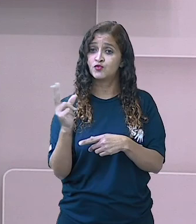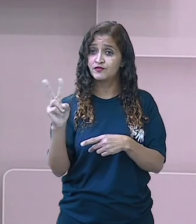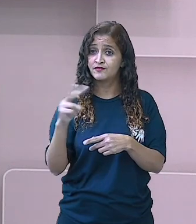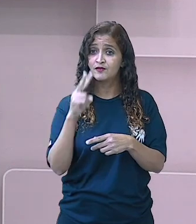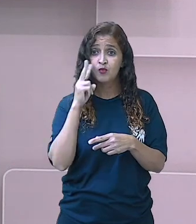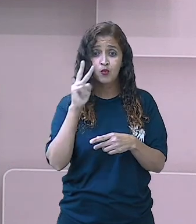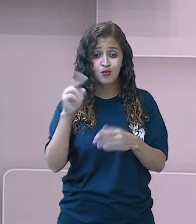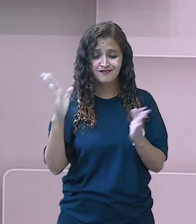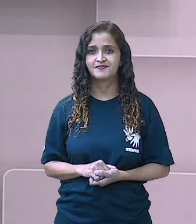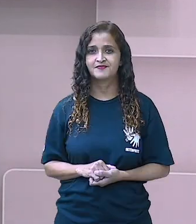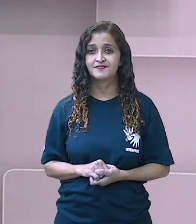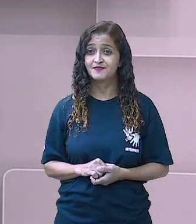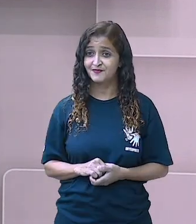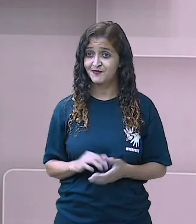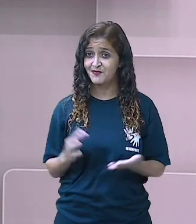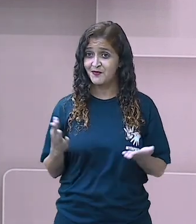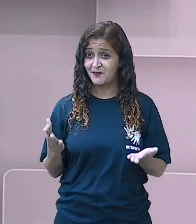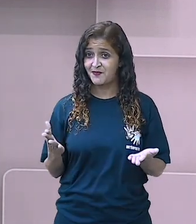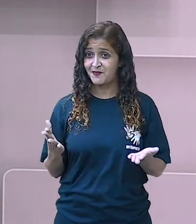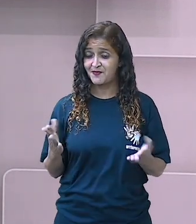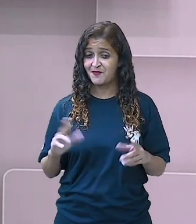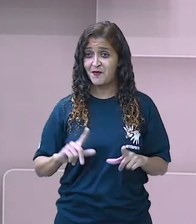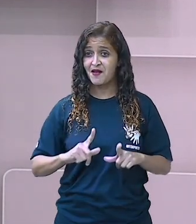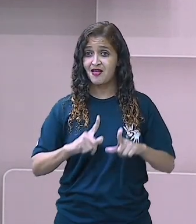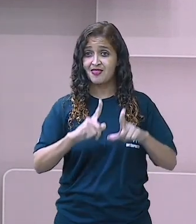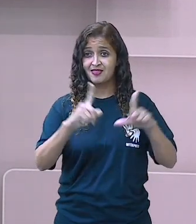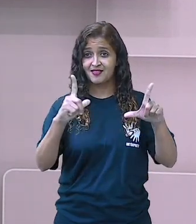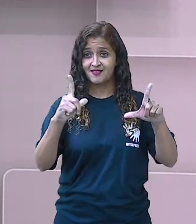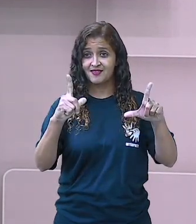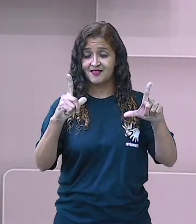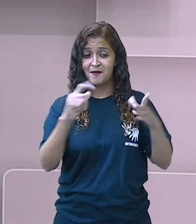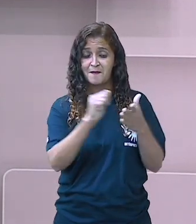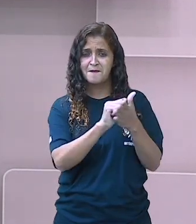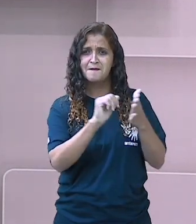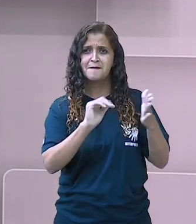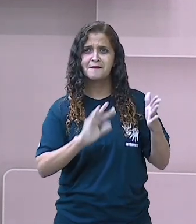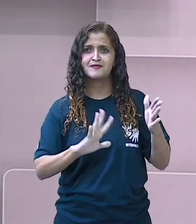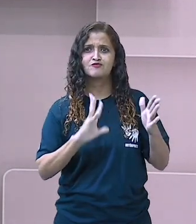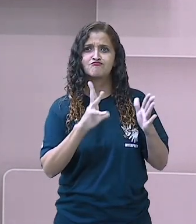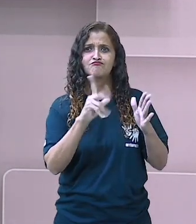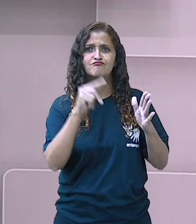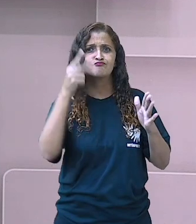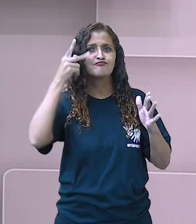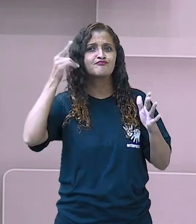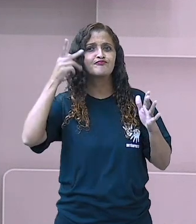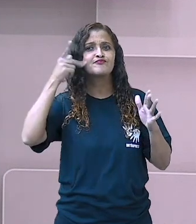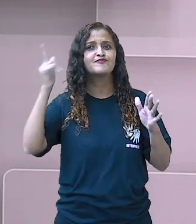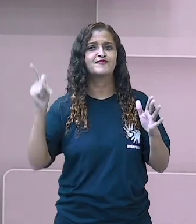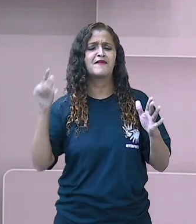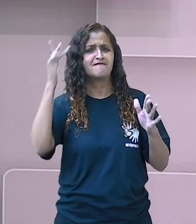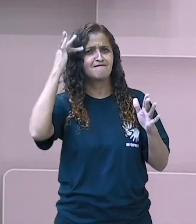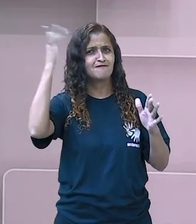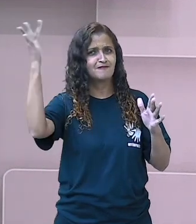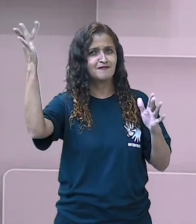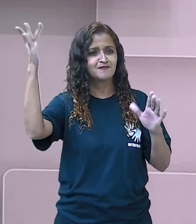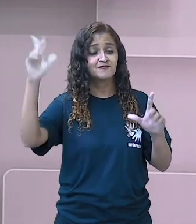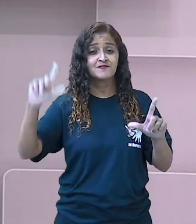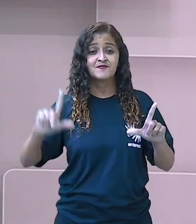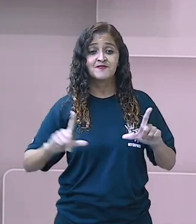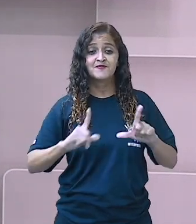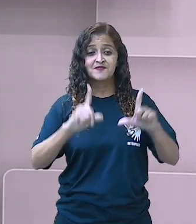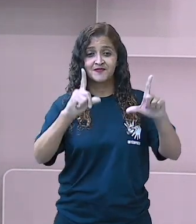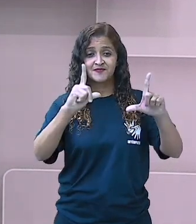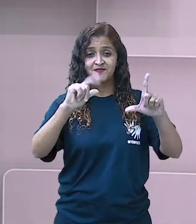infantil. Tá bom? E para acessar as nossas atividades na plataforma SMEDGV, é muito fácil. É só